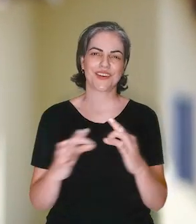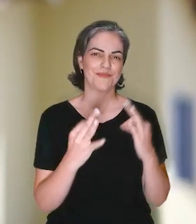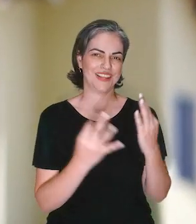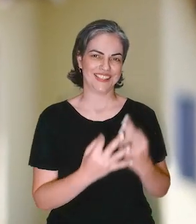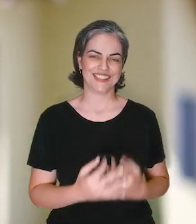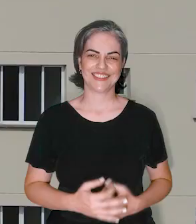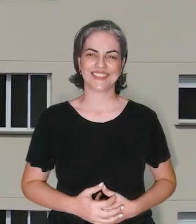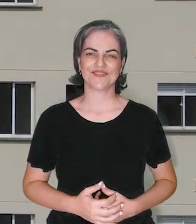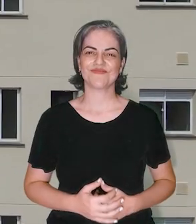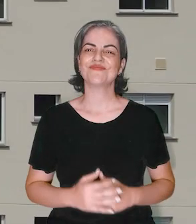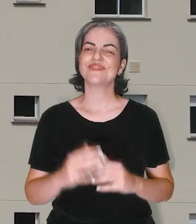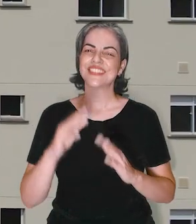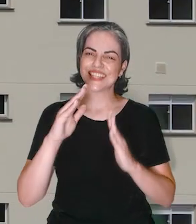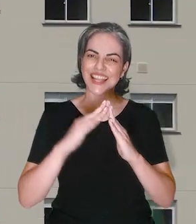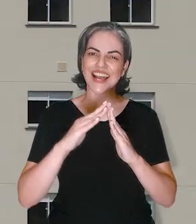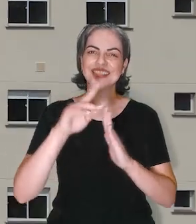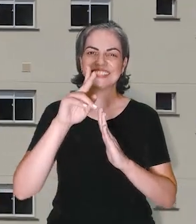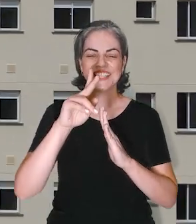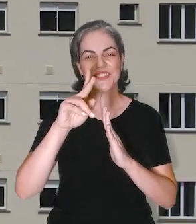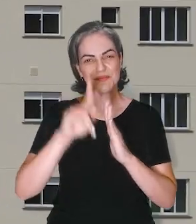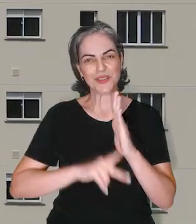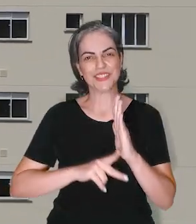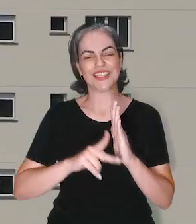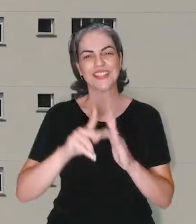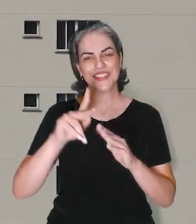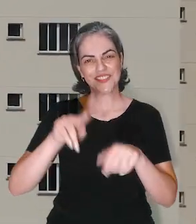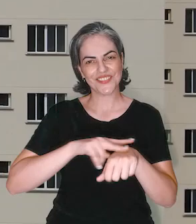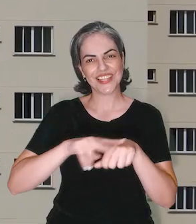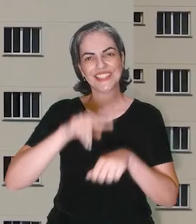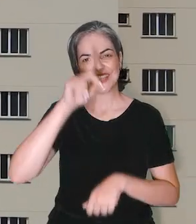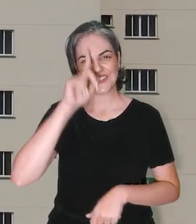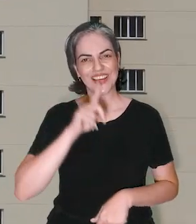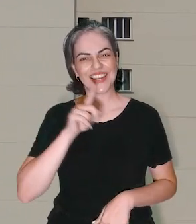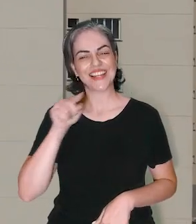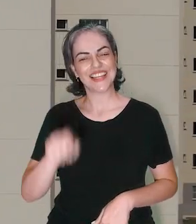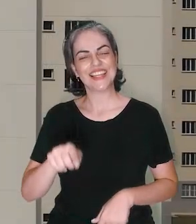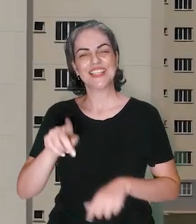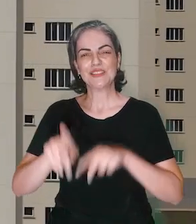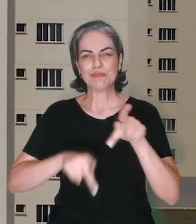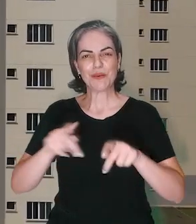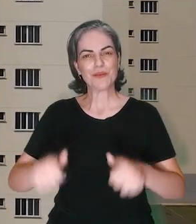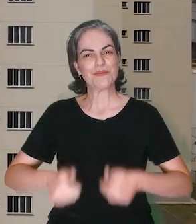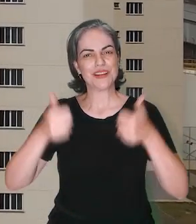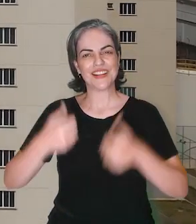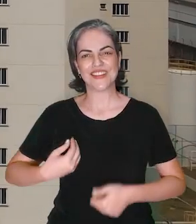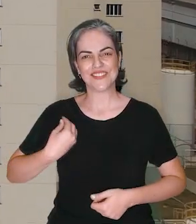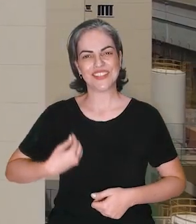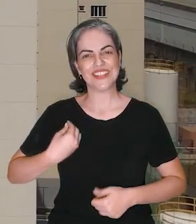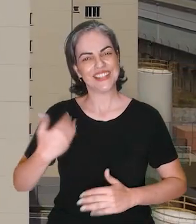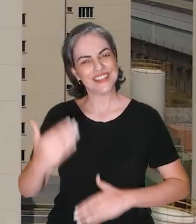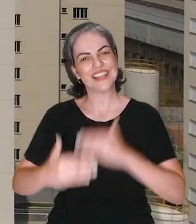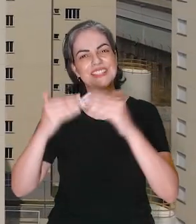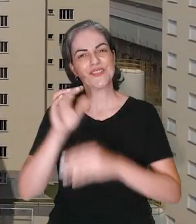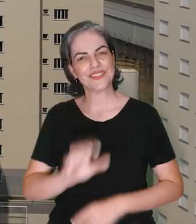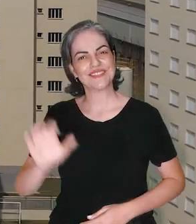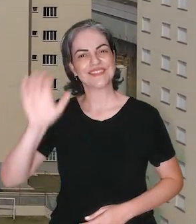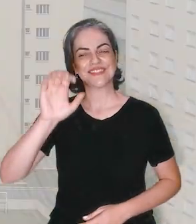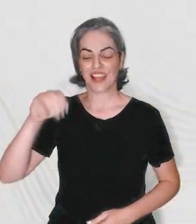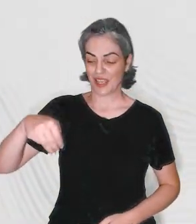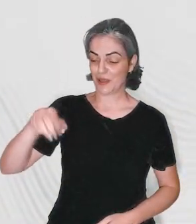famílias. Casa Verde e Amarela é o brasileiro vivendo bem de verdade. É desenvolvimento regional.